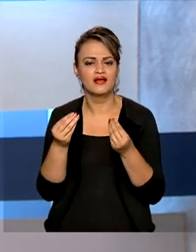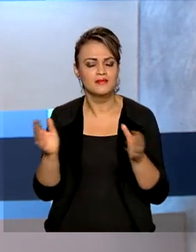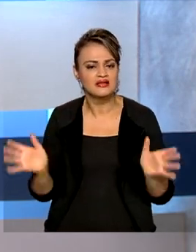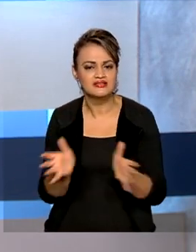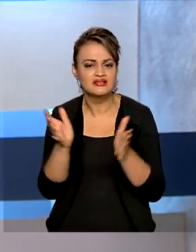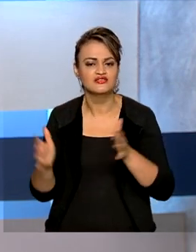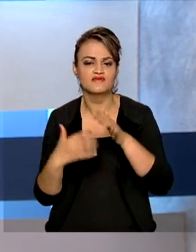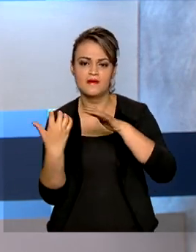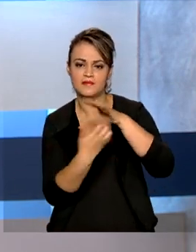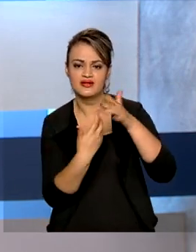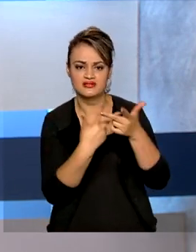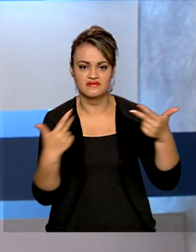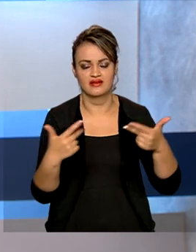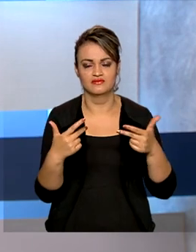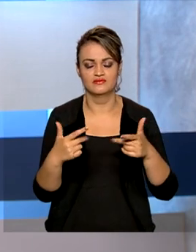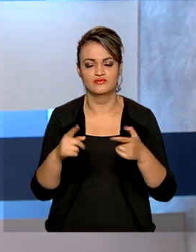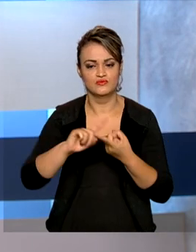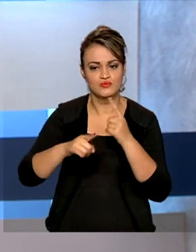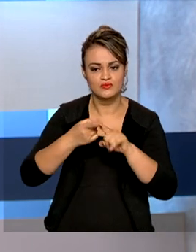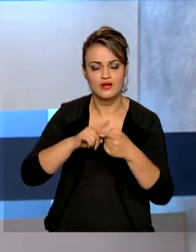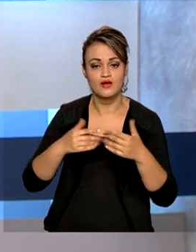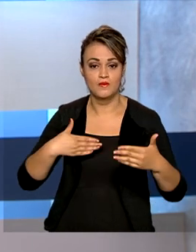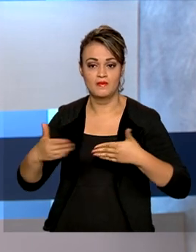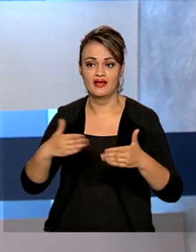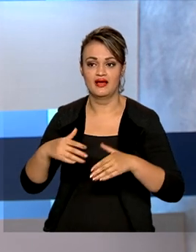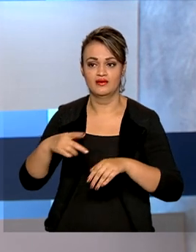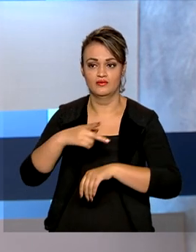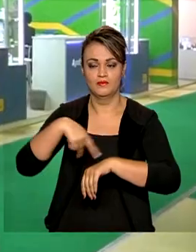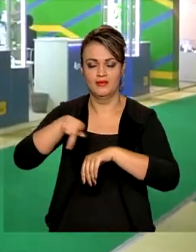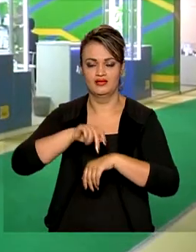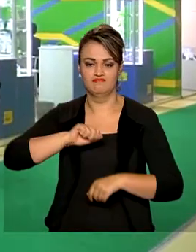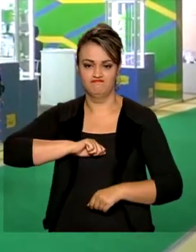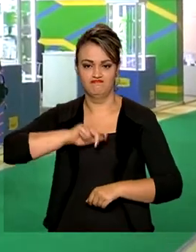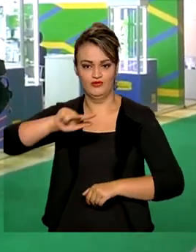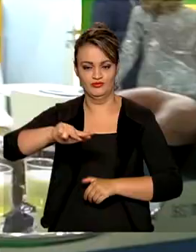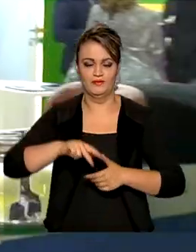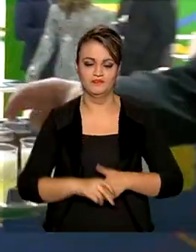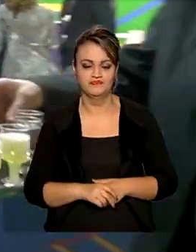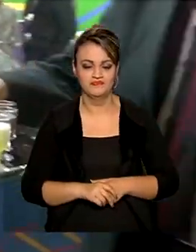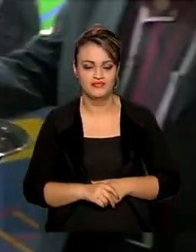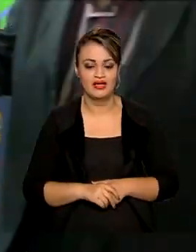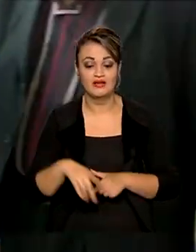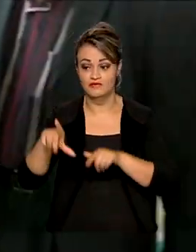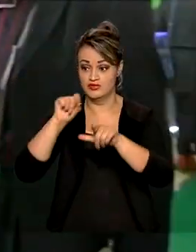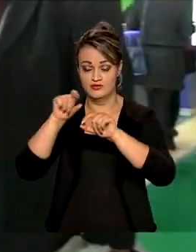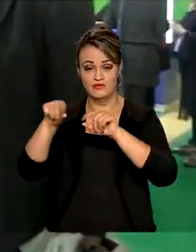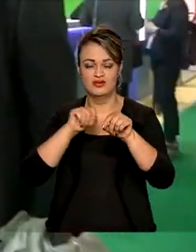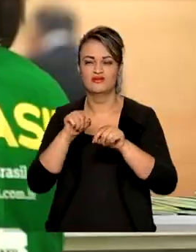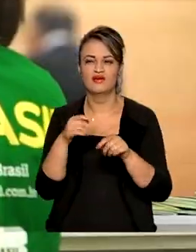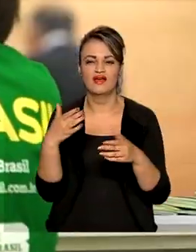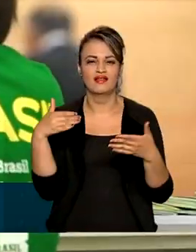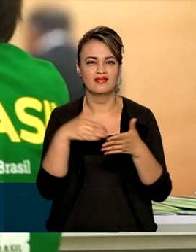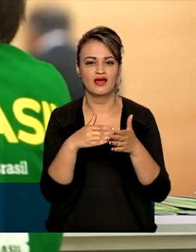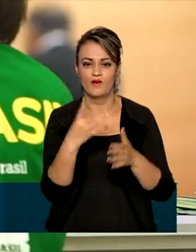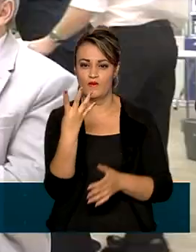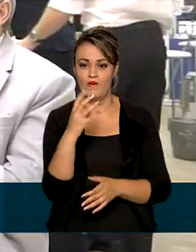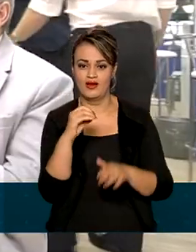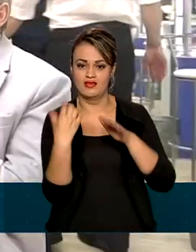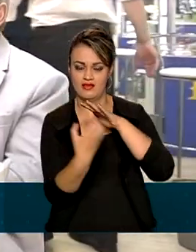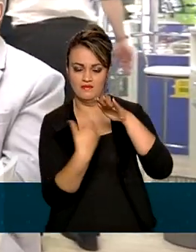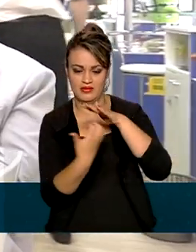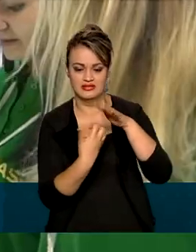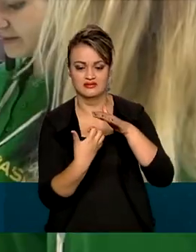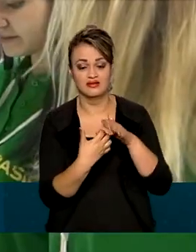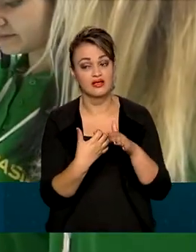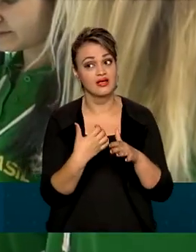internacionais. Dessa vez, o foco é o mercado português. Serão selecionadas até 40 startups. De